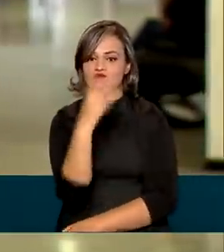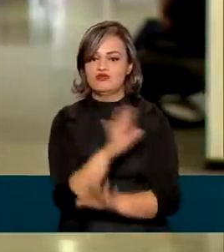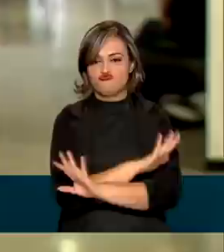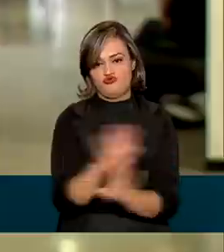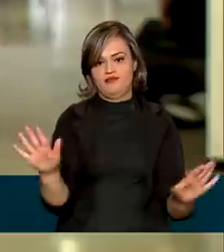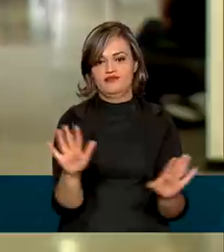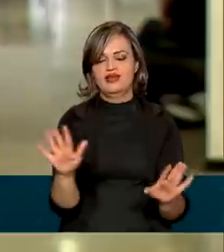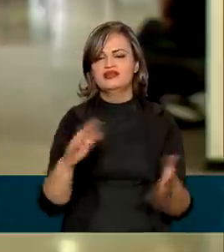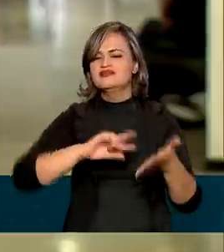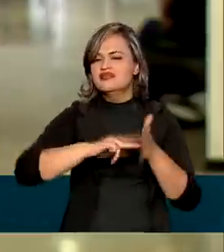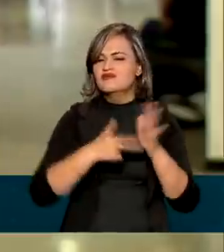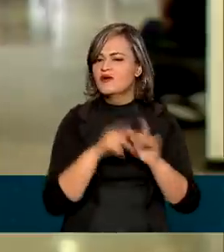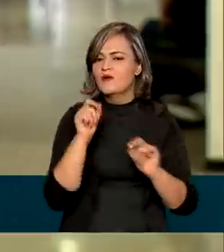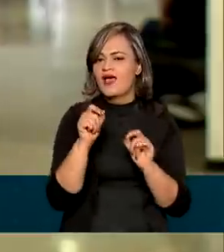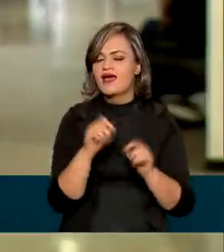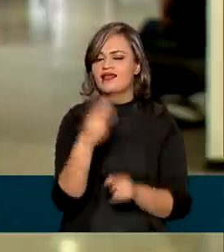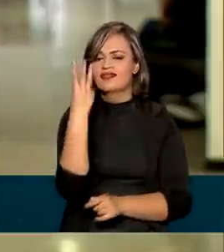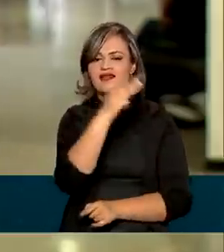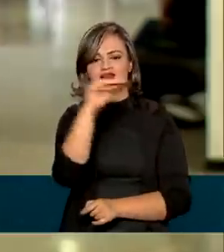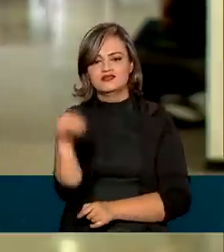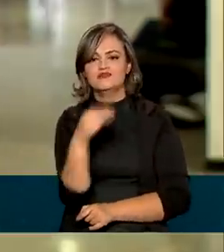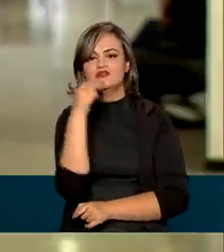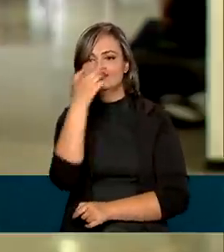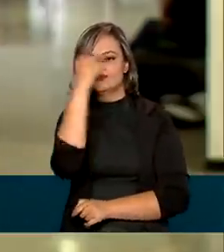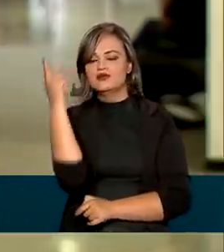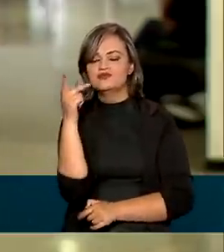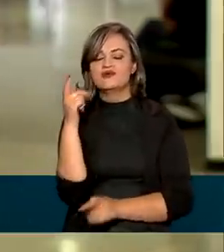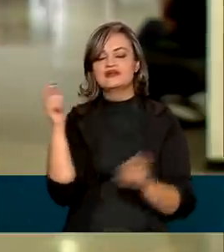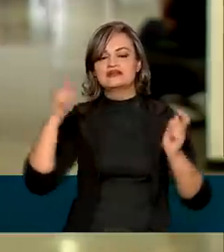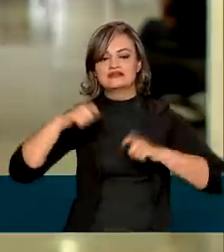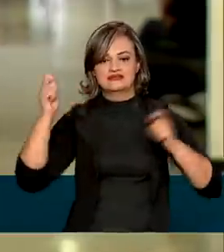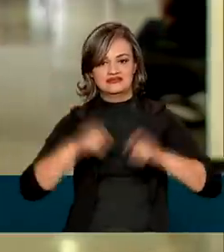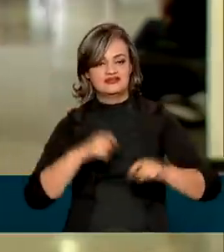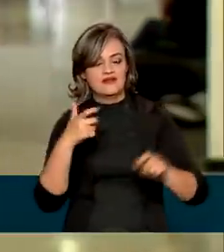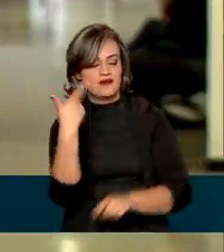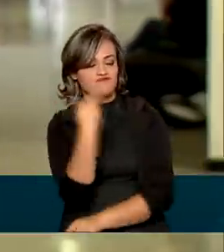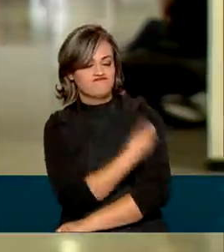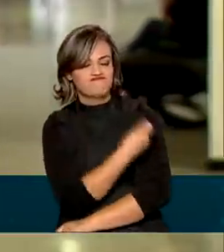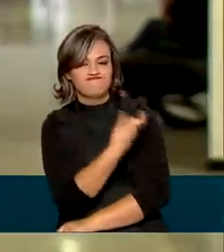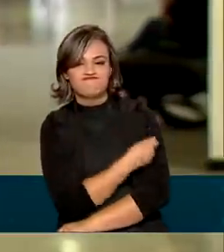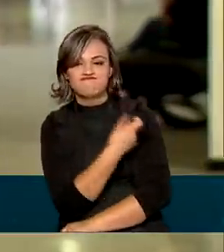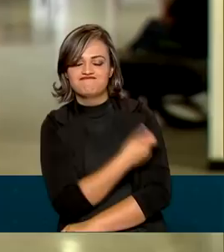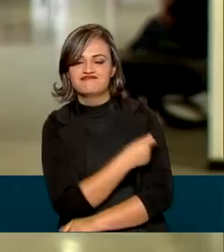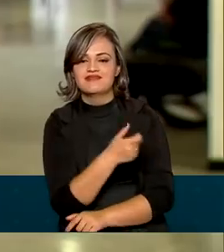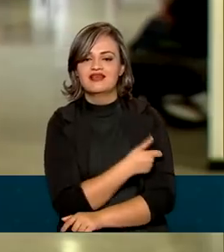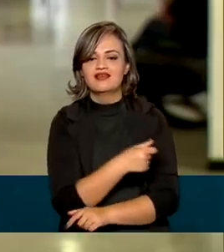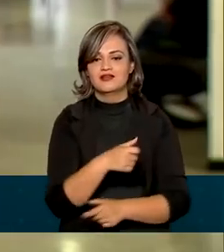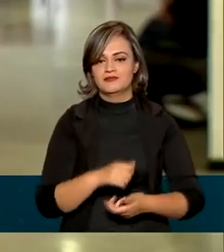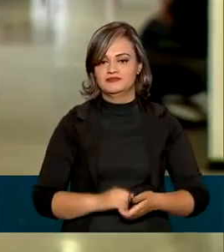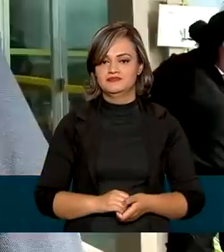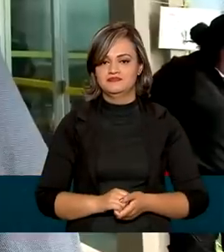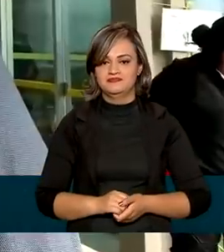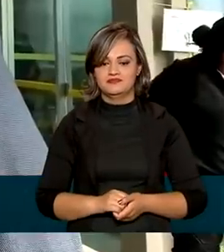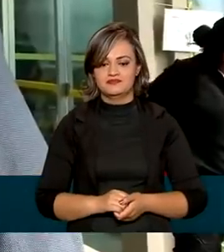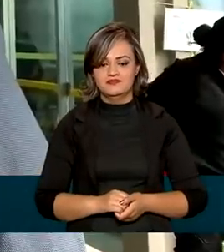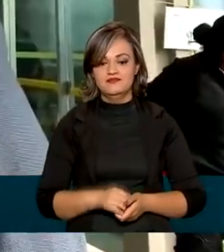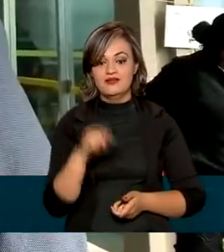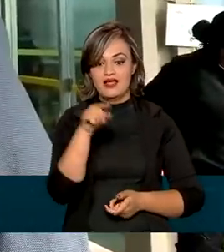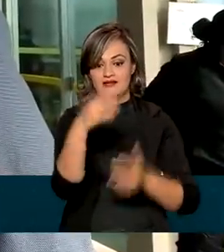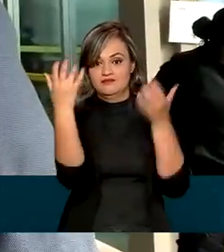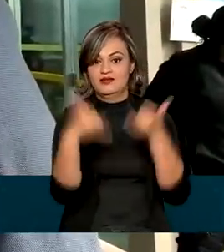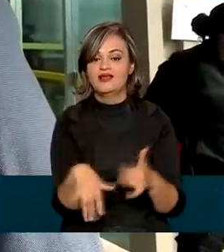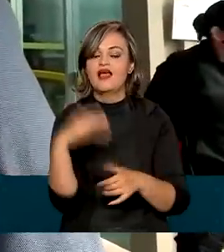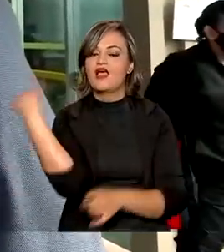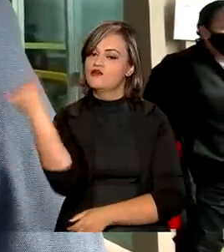única, o que significa que 3 milhões de pessoas irão completar o esquema vacinal com essa remessa. Algo muito